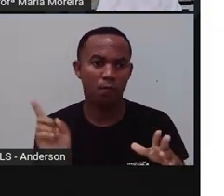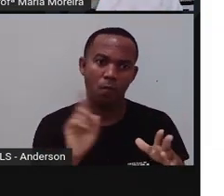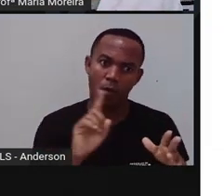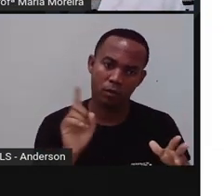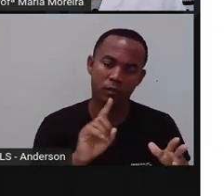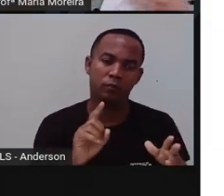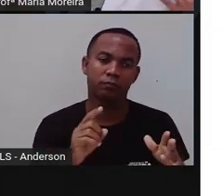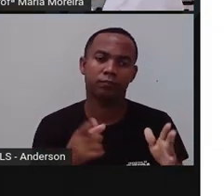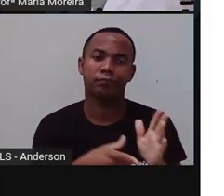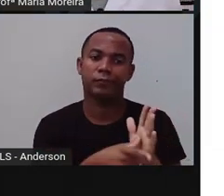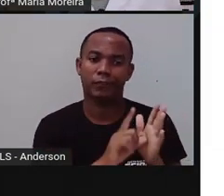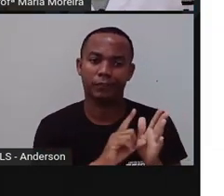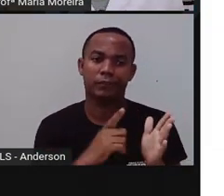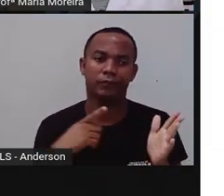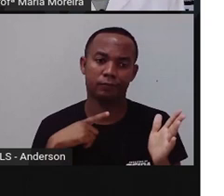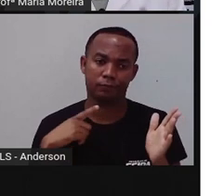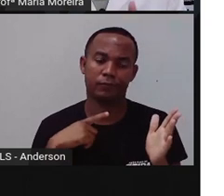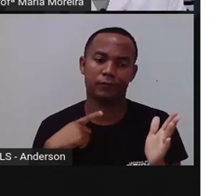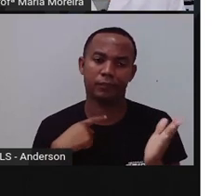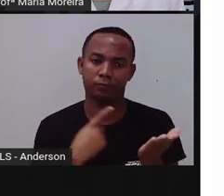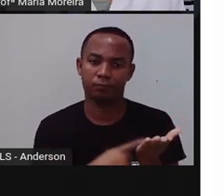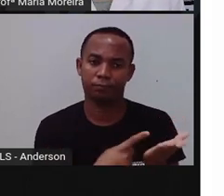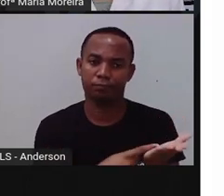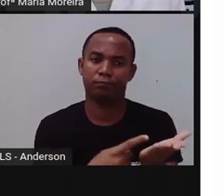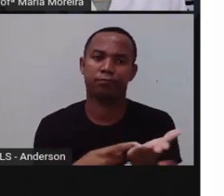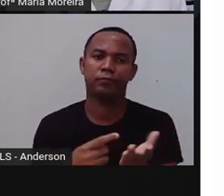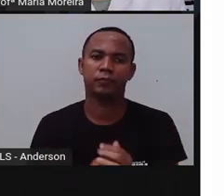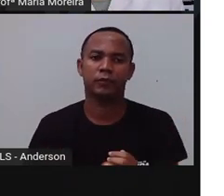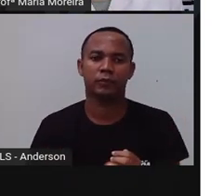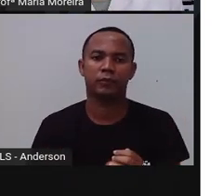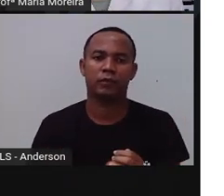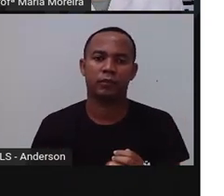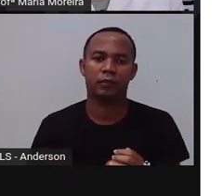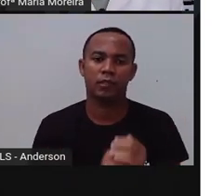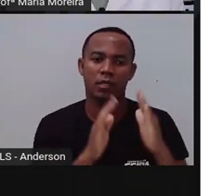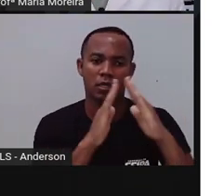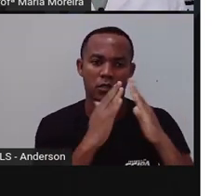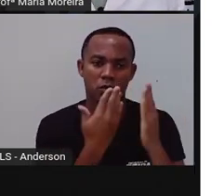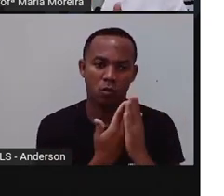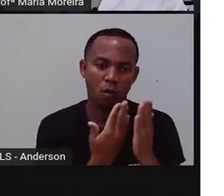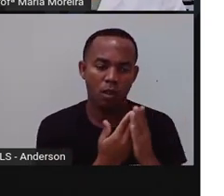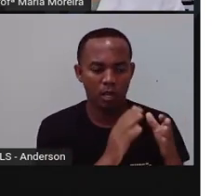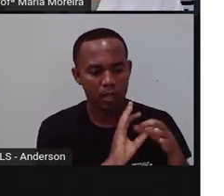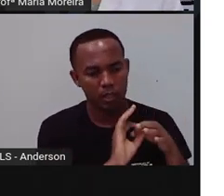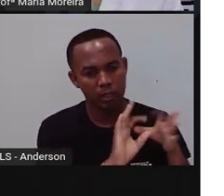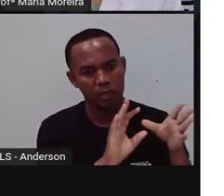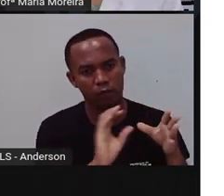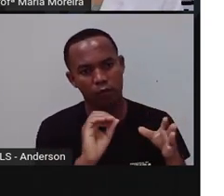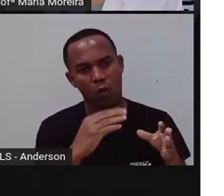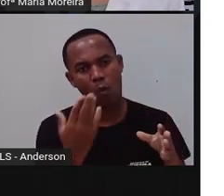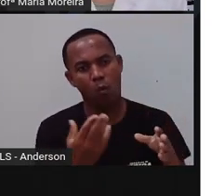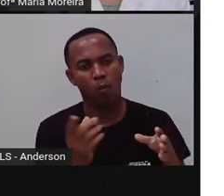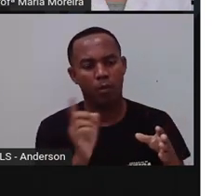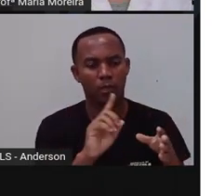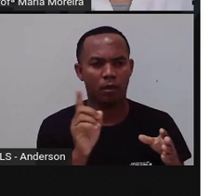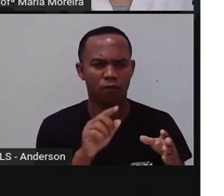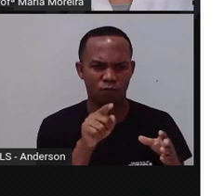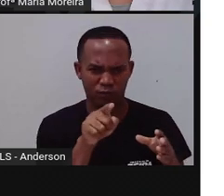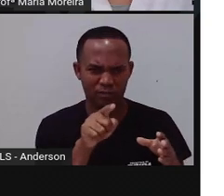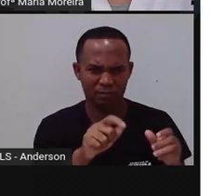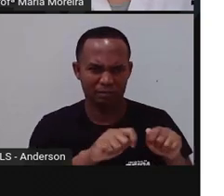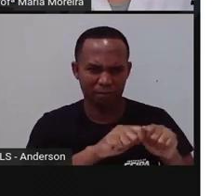pode. E a escola, de modo geral, existem coisas que você pode e que você não pode. Então, você não pode quebrar as coisas. Você não pode